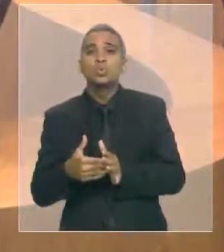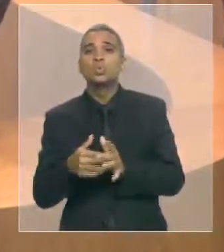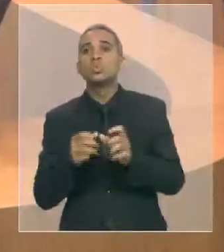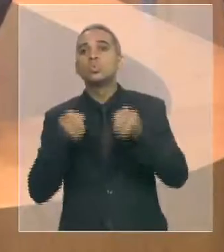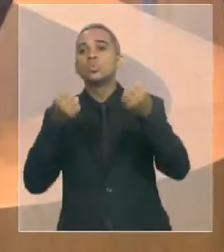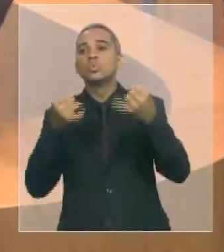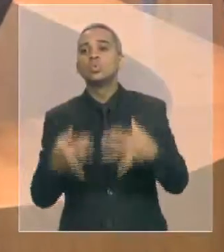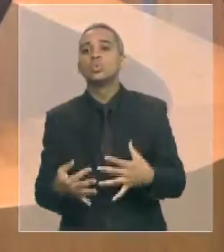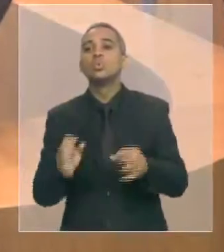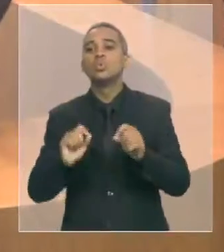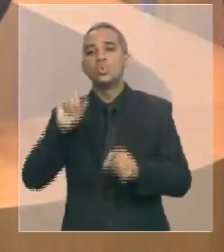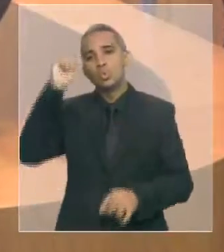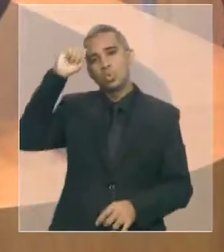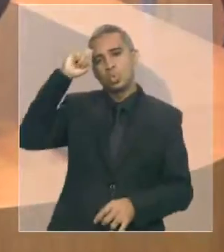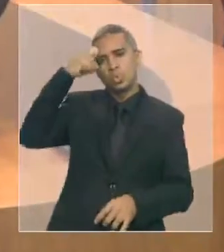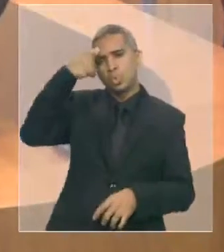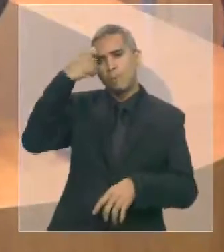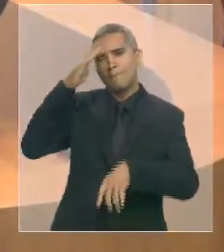do mundo,